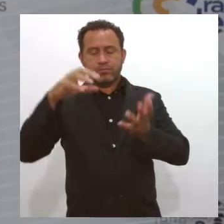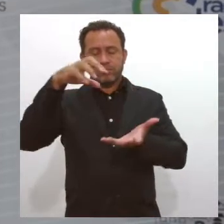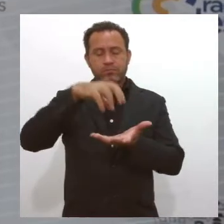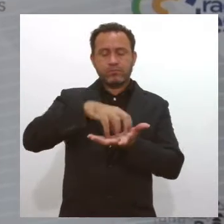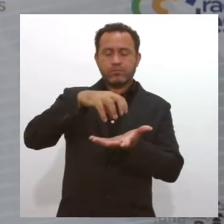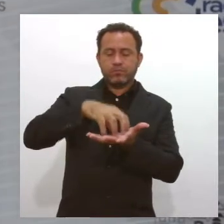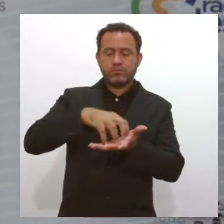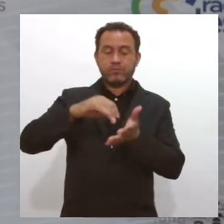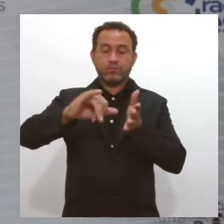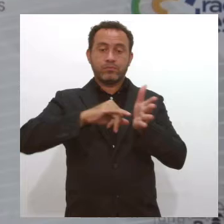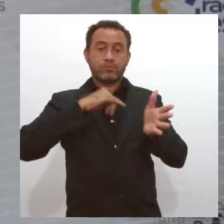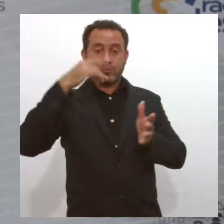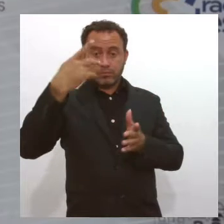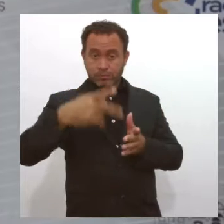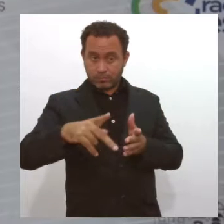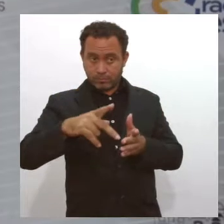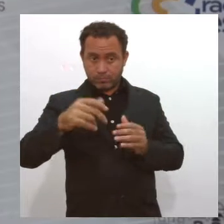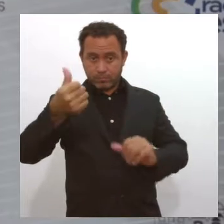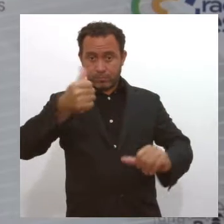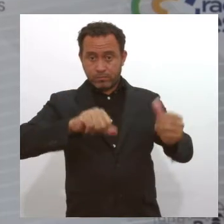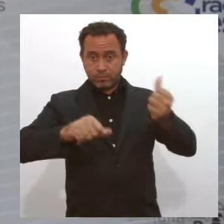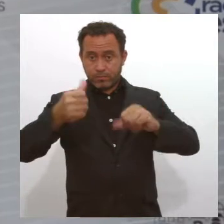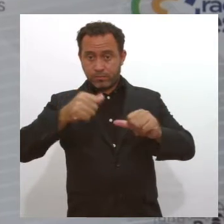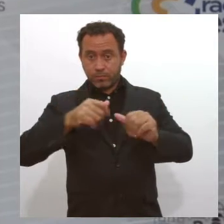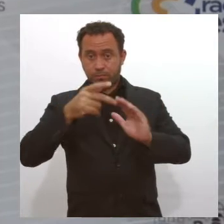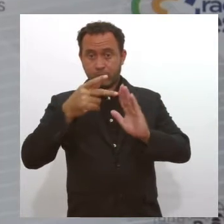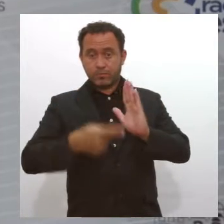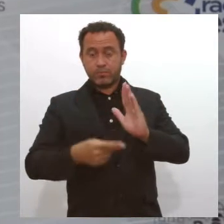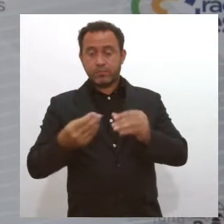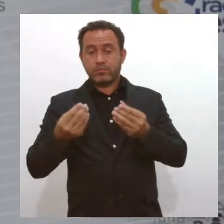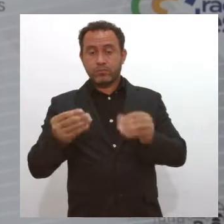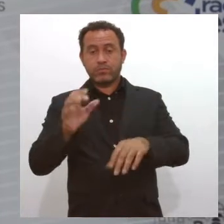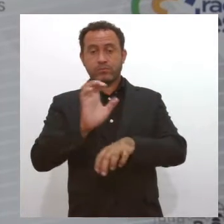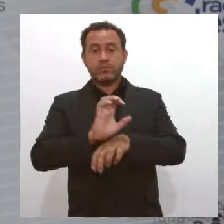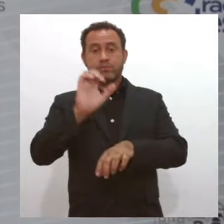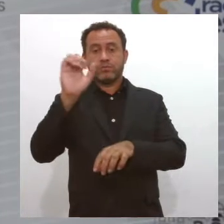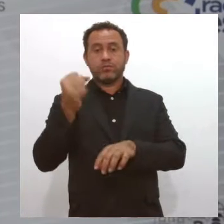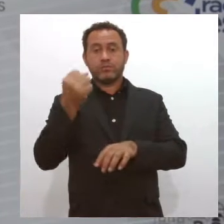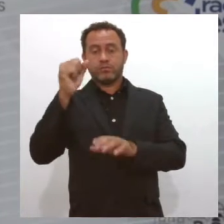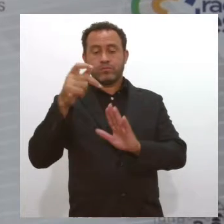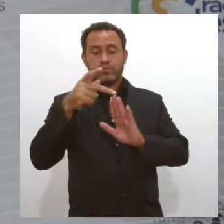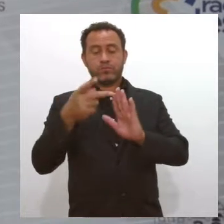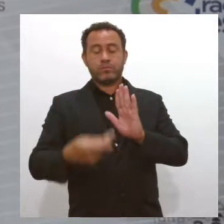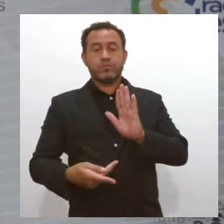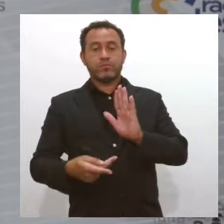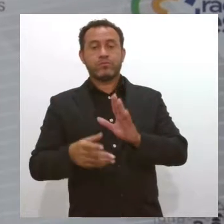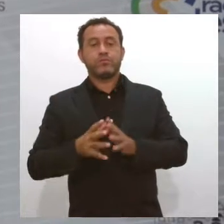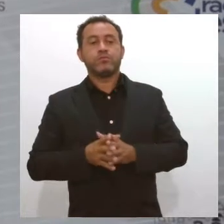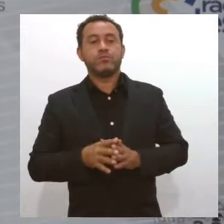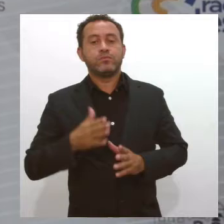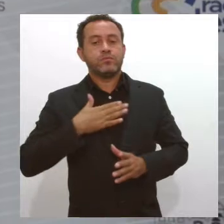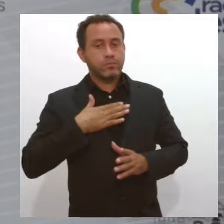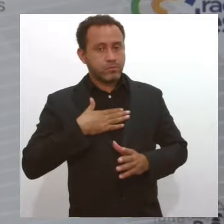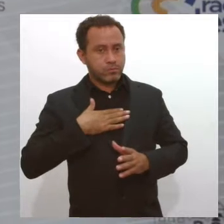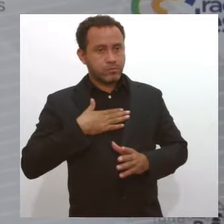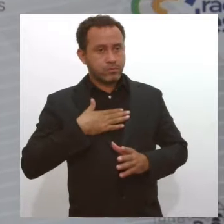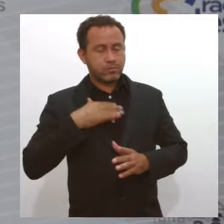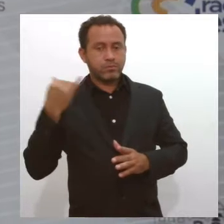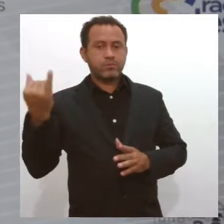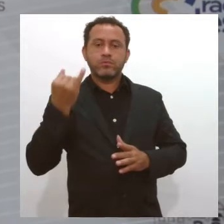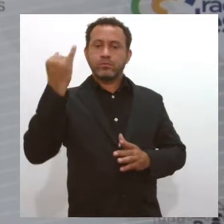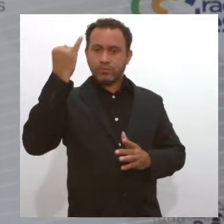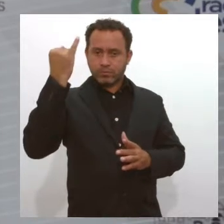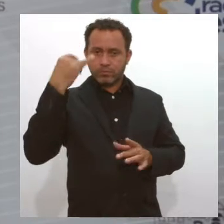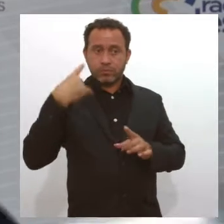contratada por essa casa, ofereceu ao Estado de Sergipe. É um plano, a meu ver, importante,